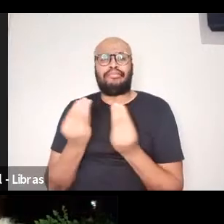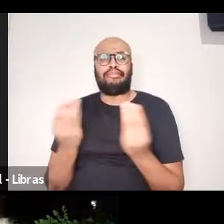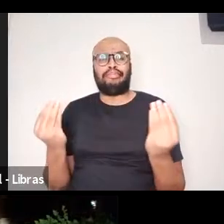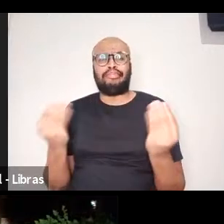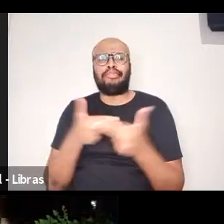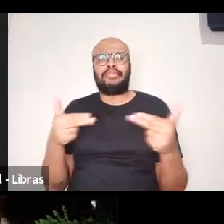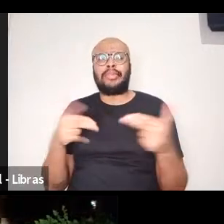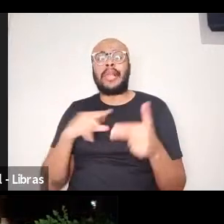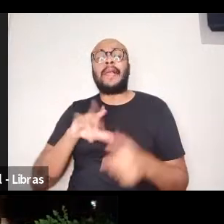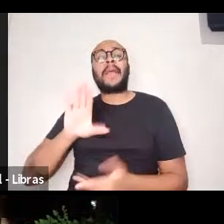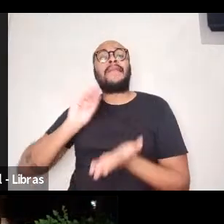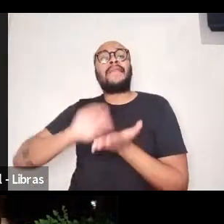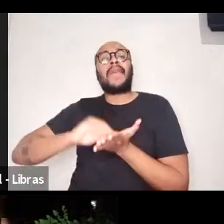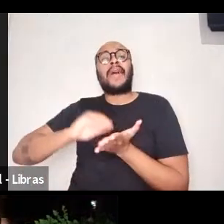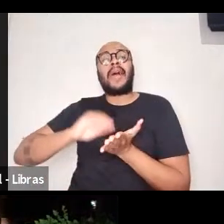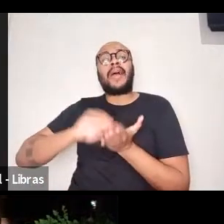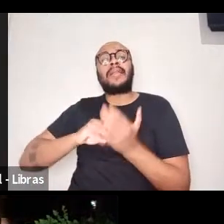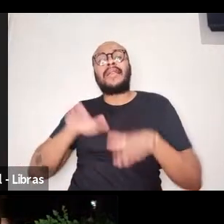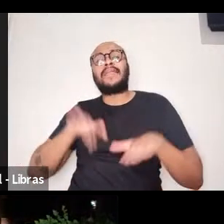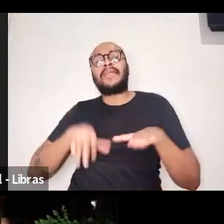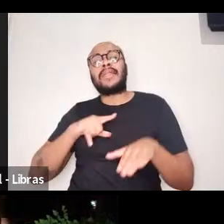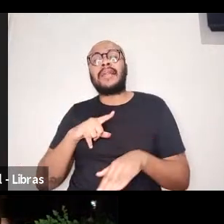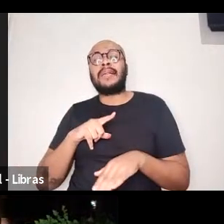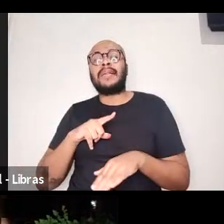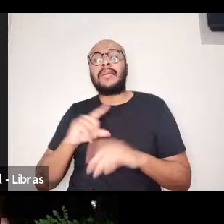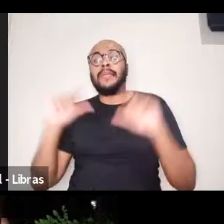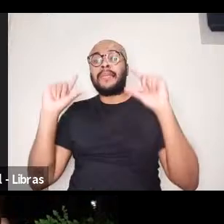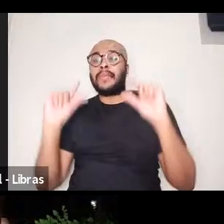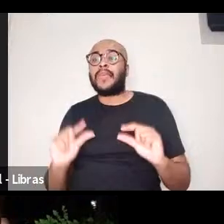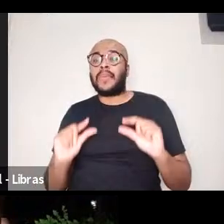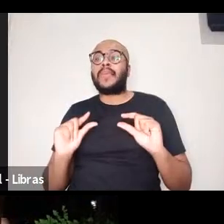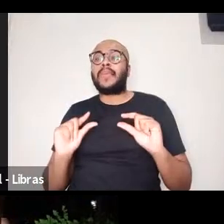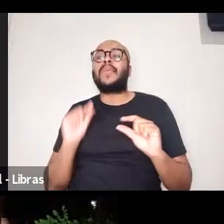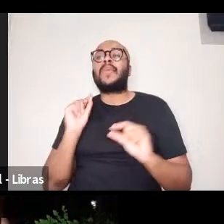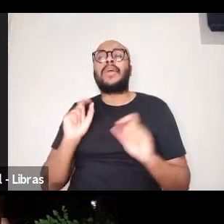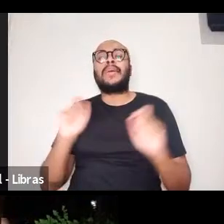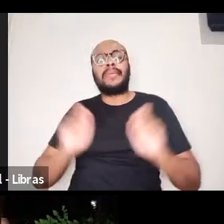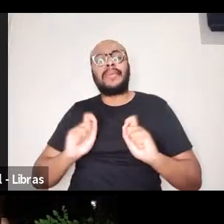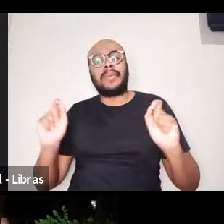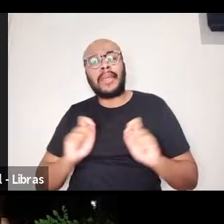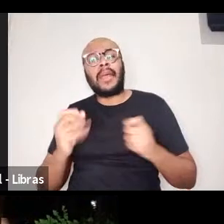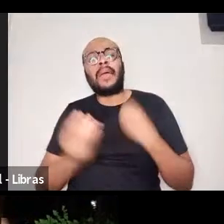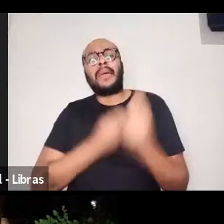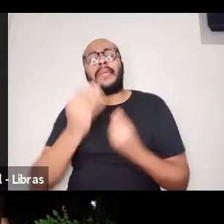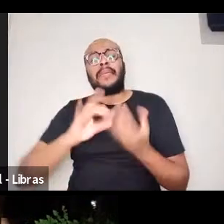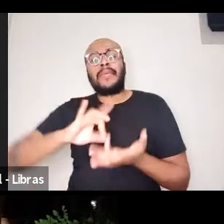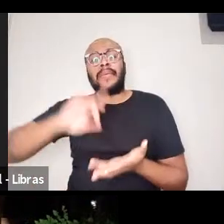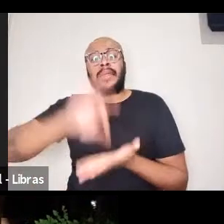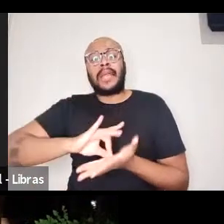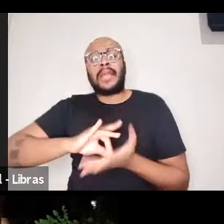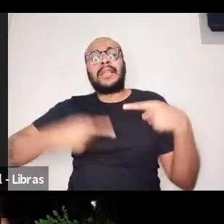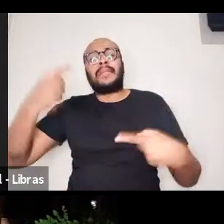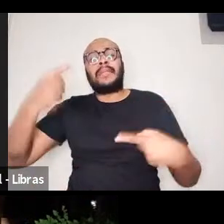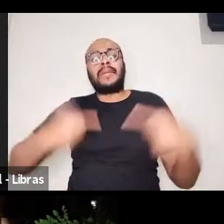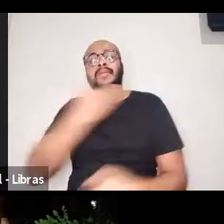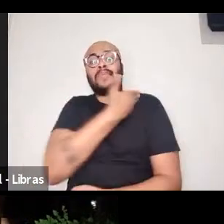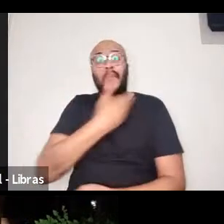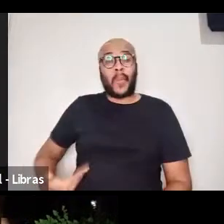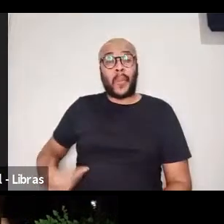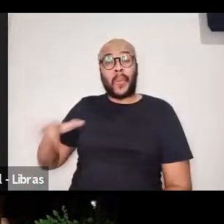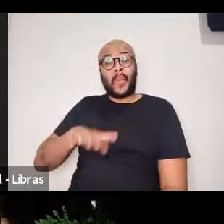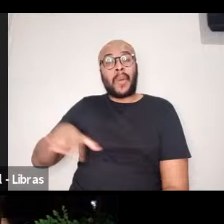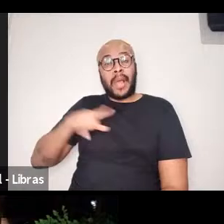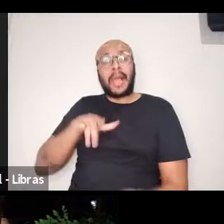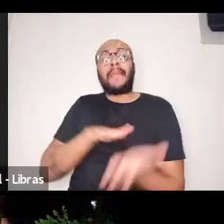mas a gente tem tido cada vez menos essa possibilidade de verdadeiros debates públicos sobre a